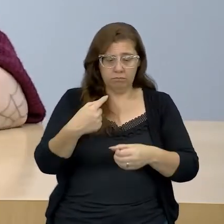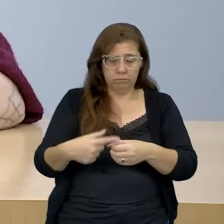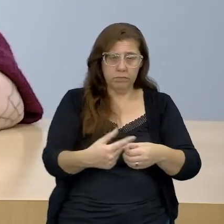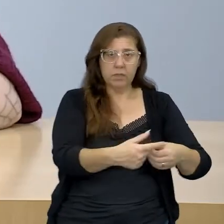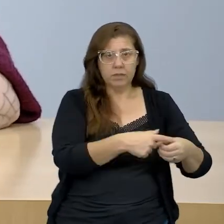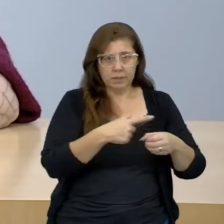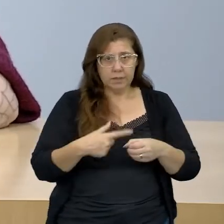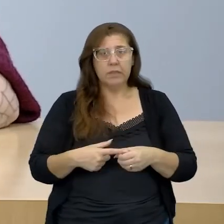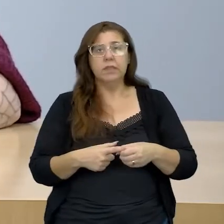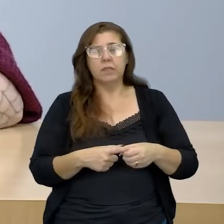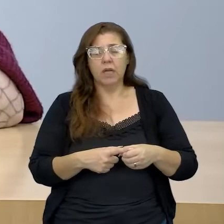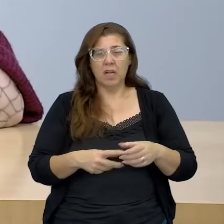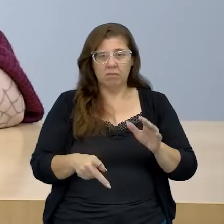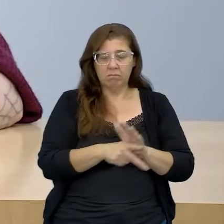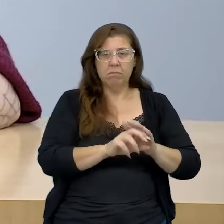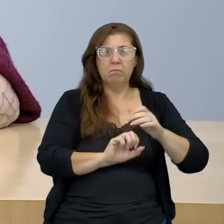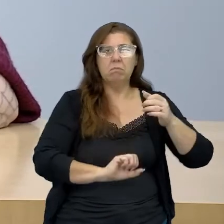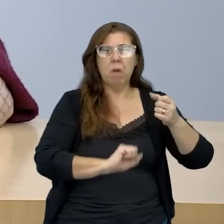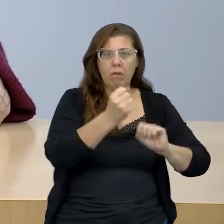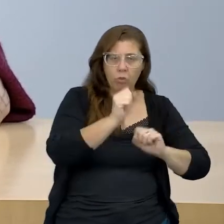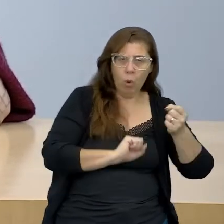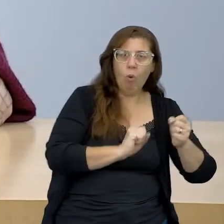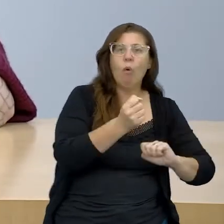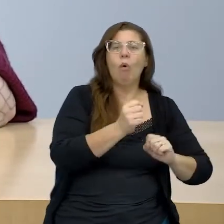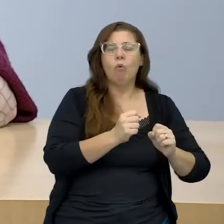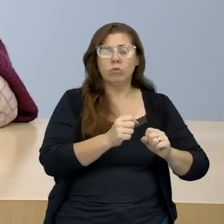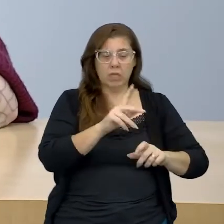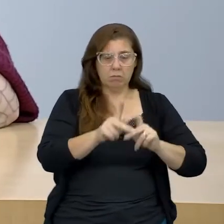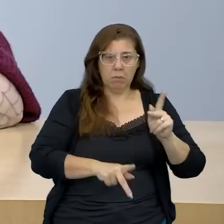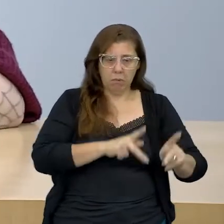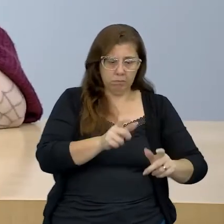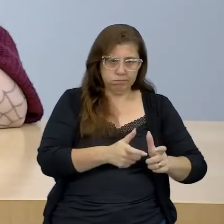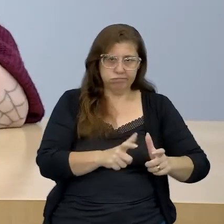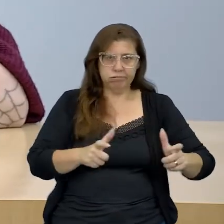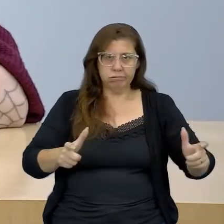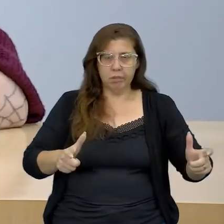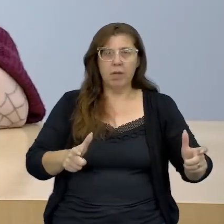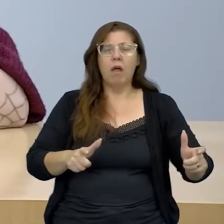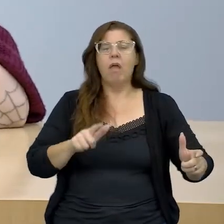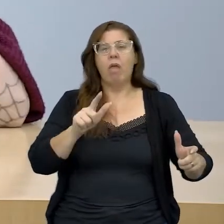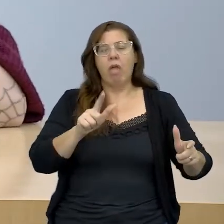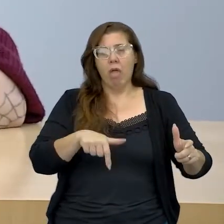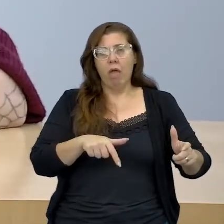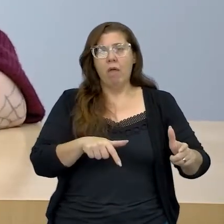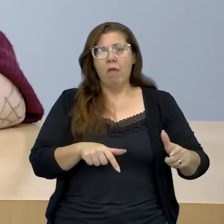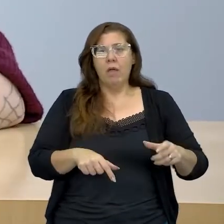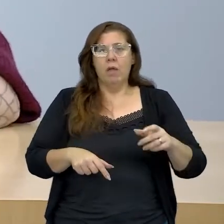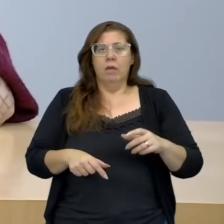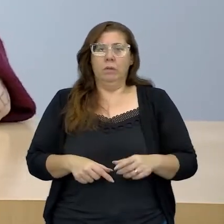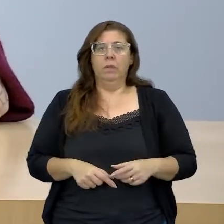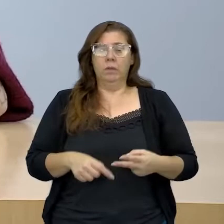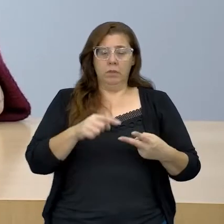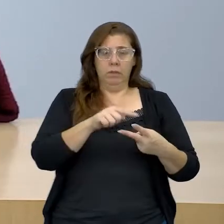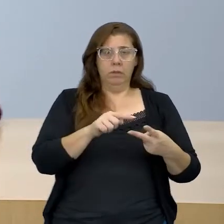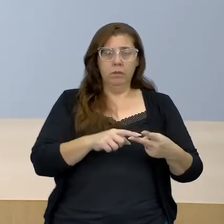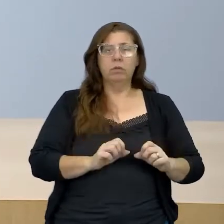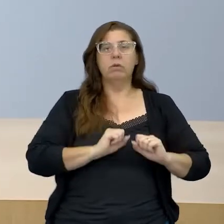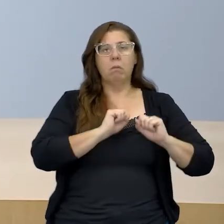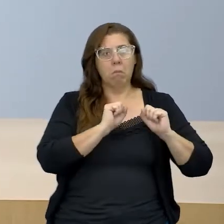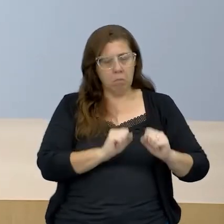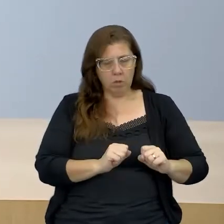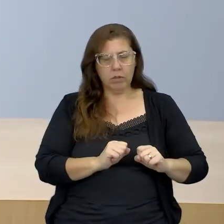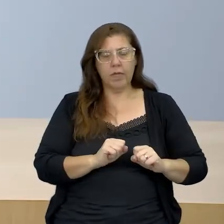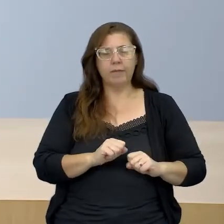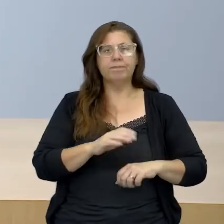cada vez mais industriais, com crescimento populacional, esse biopoder passa a ser